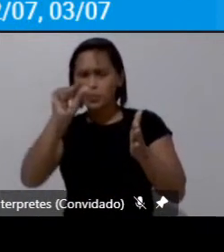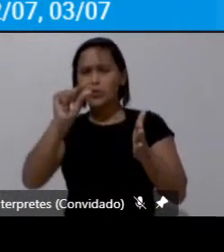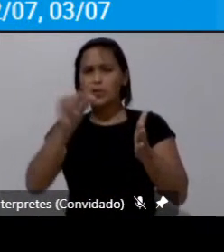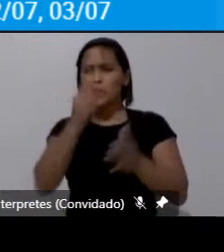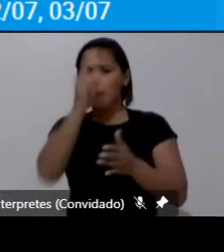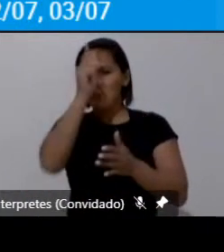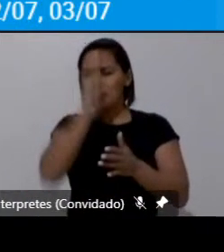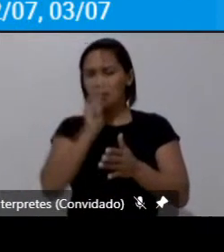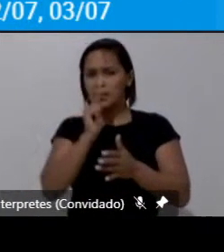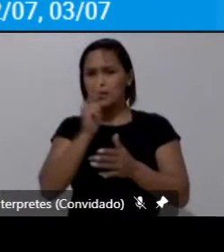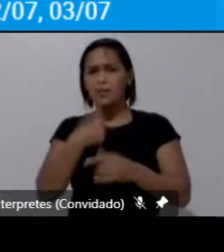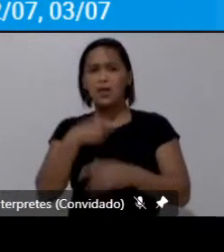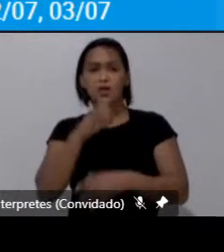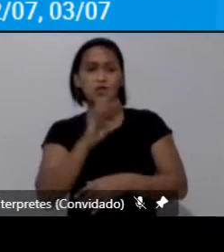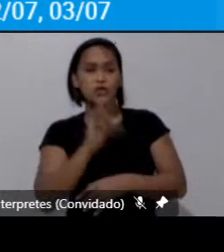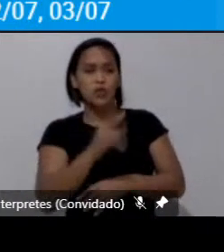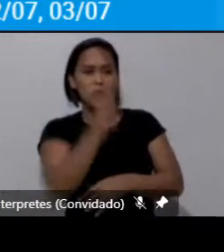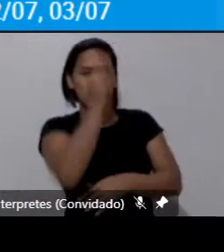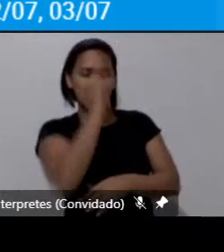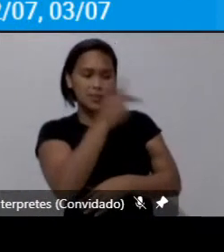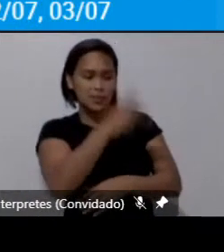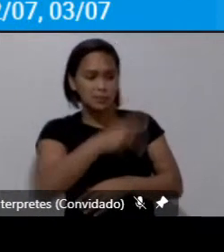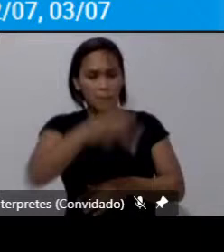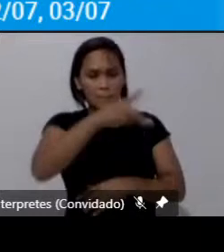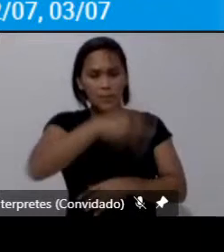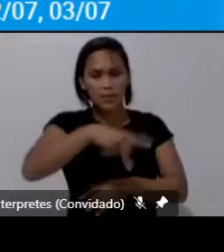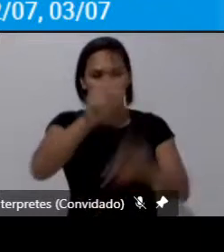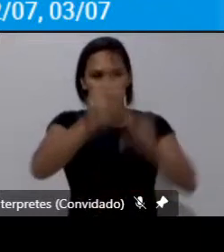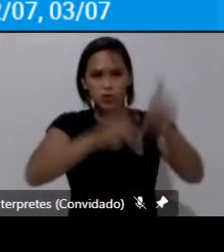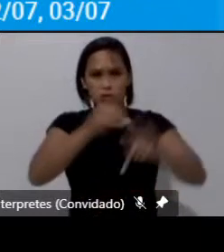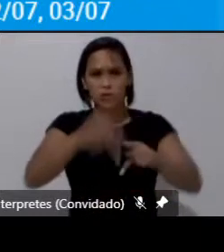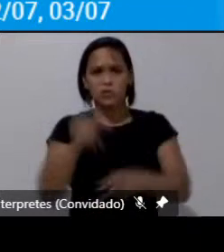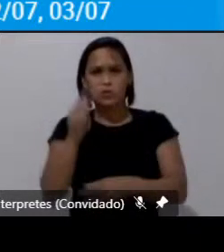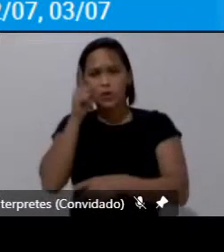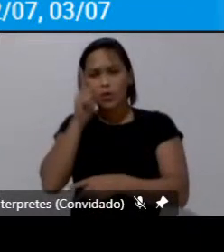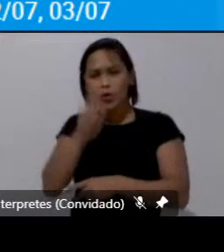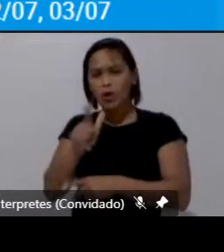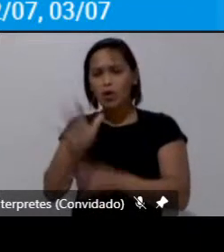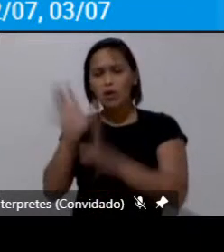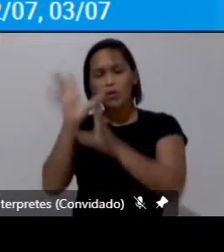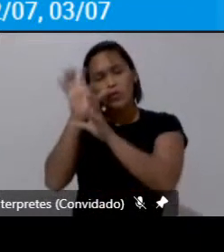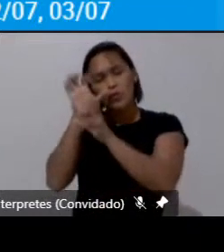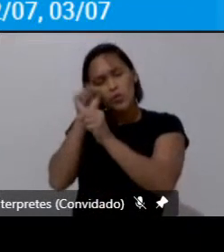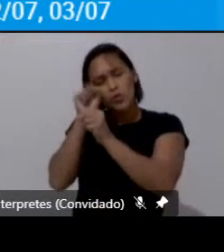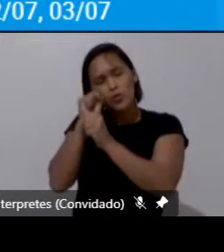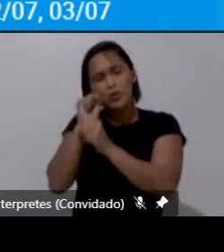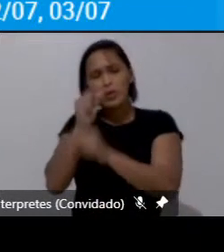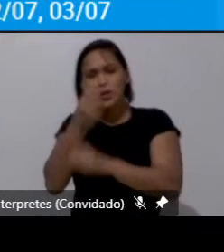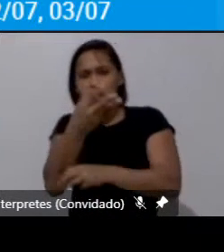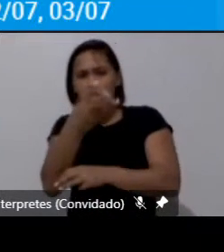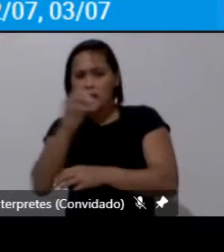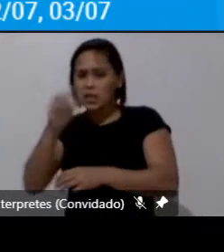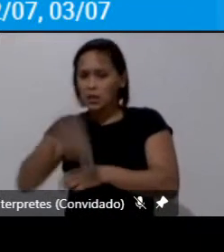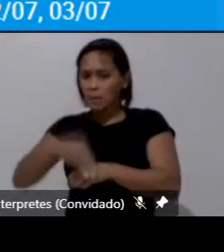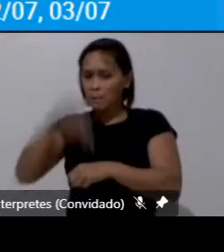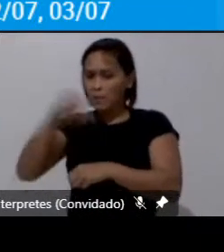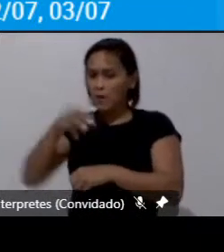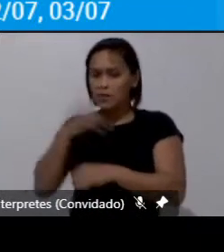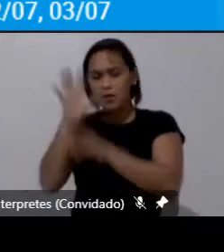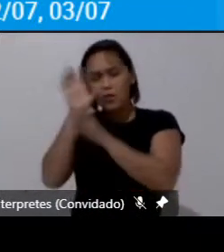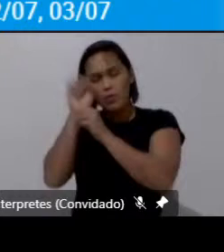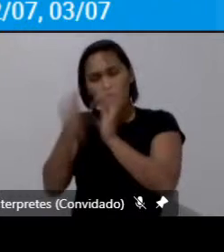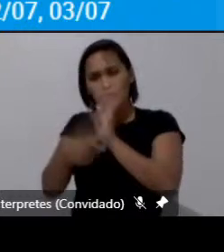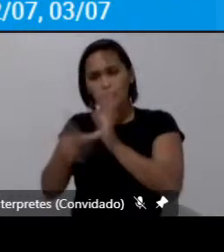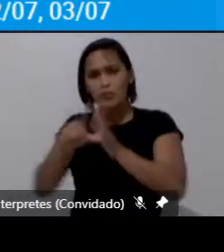seja só esse pessoal aqui consegue dormir mais meia hora todo dia para ir para o emprego e olha só